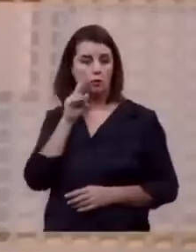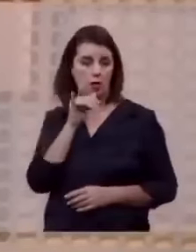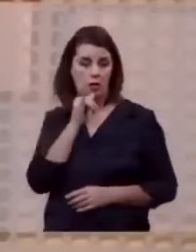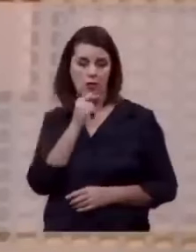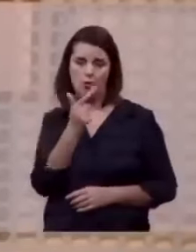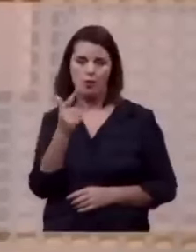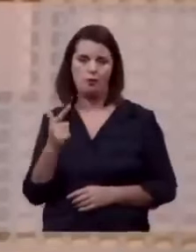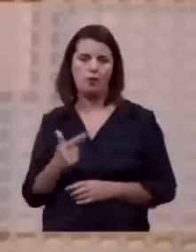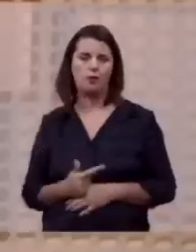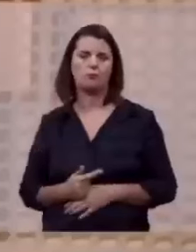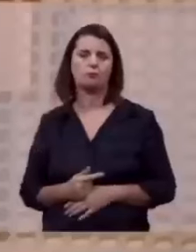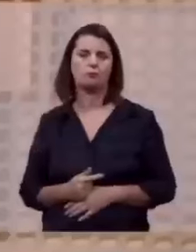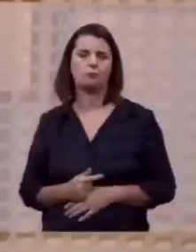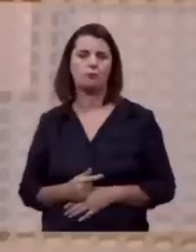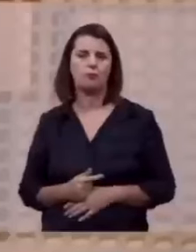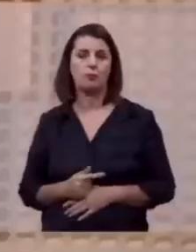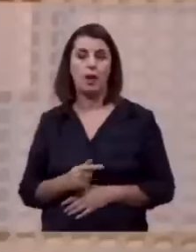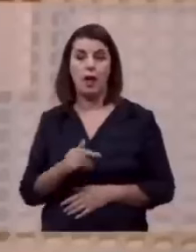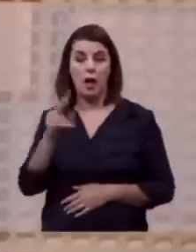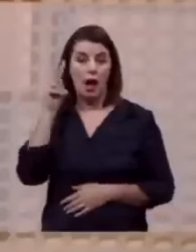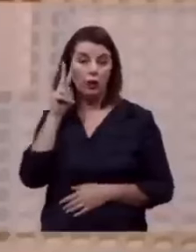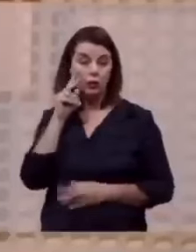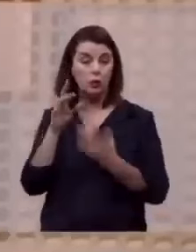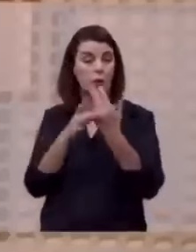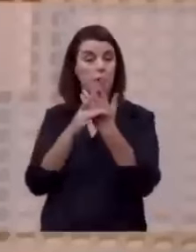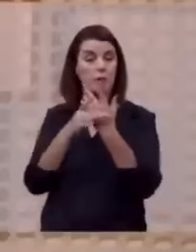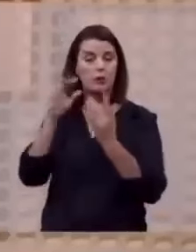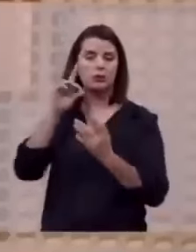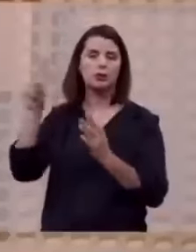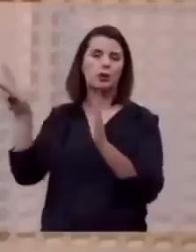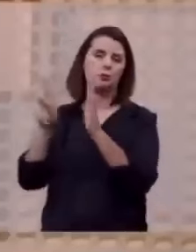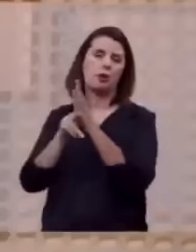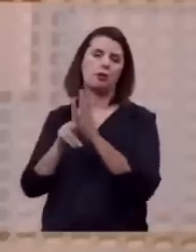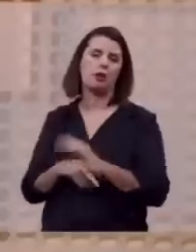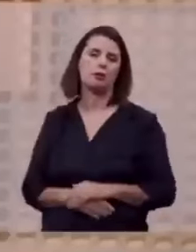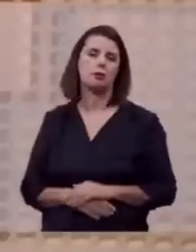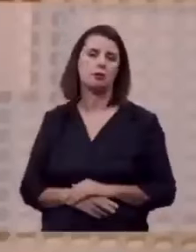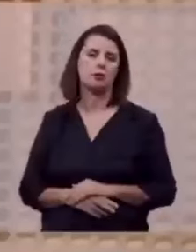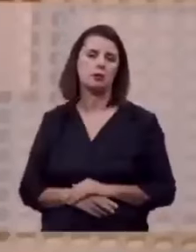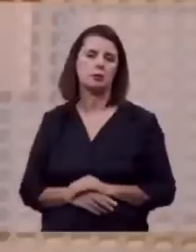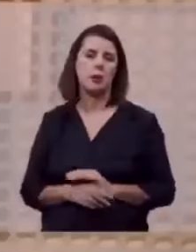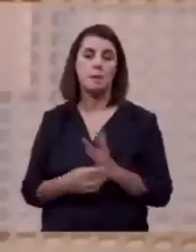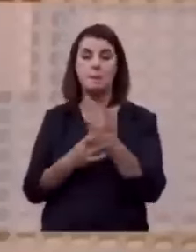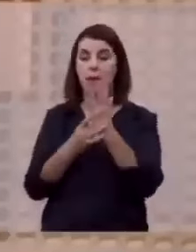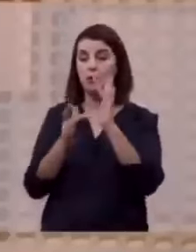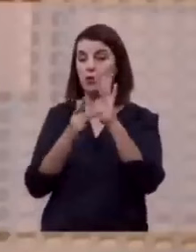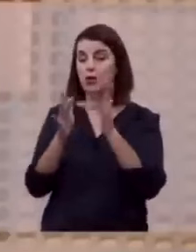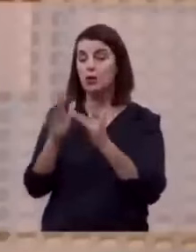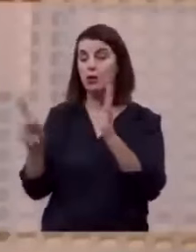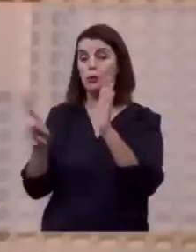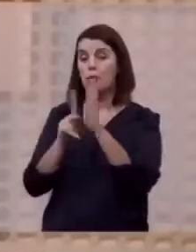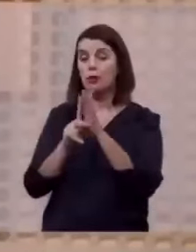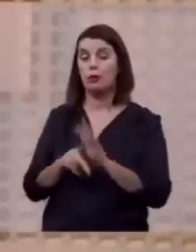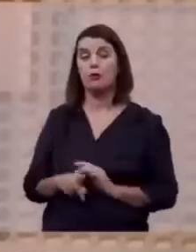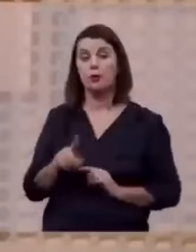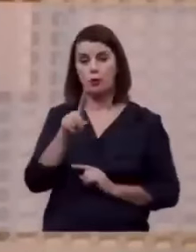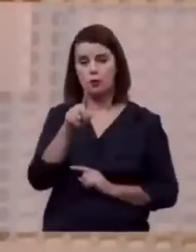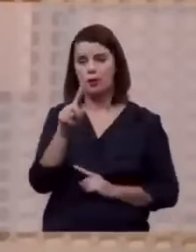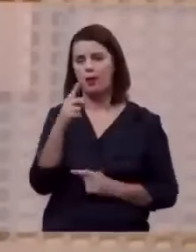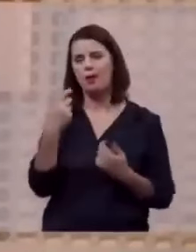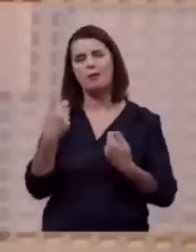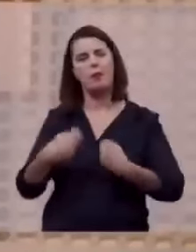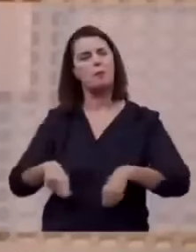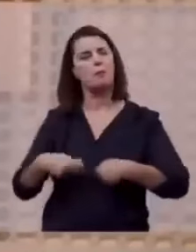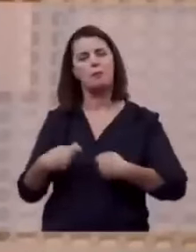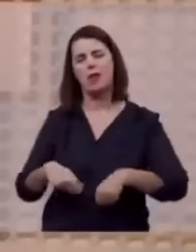está à deriva, a história está nas mãos de Deus, a história está nas mãos de Jesus, você não precisa